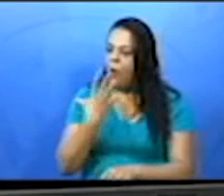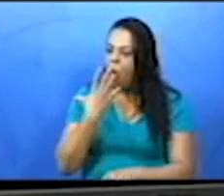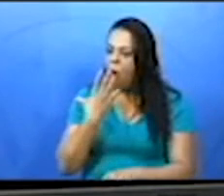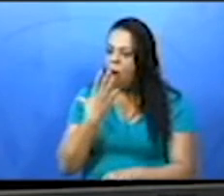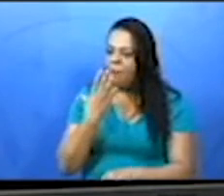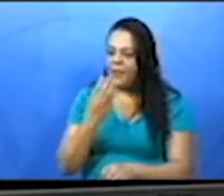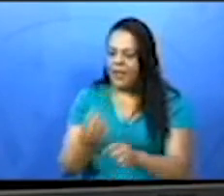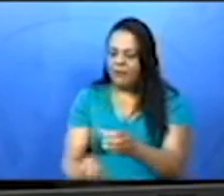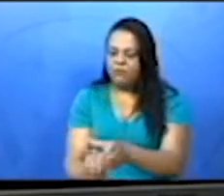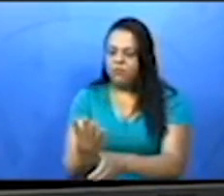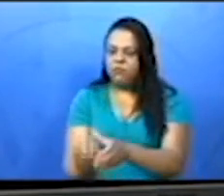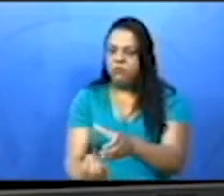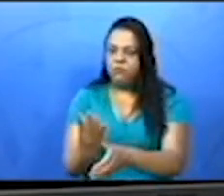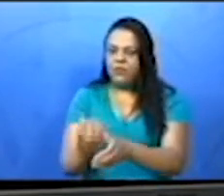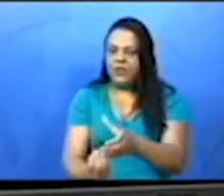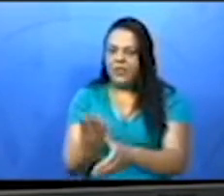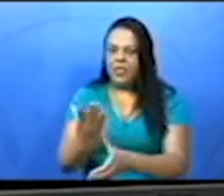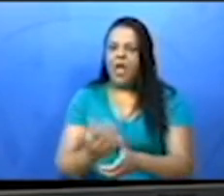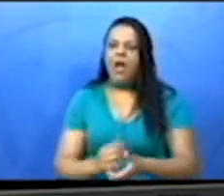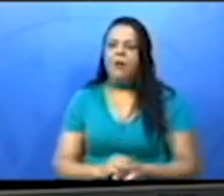já risca germinar.